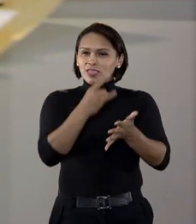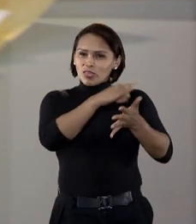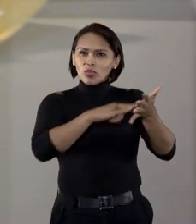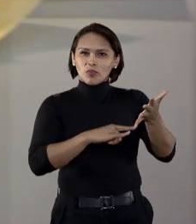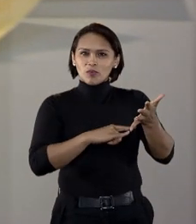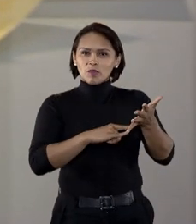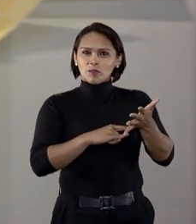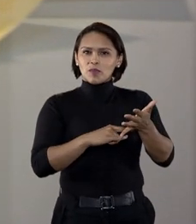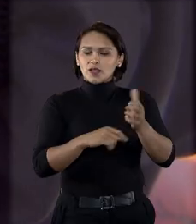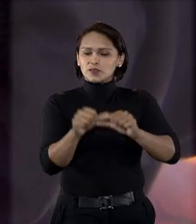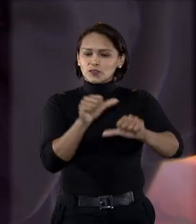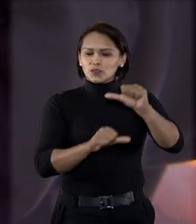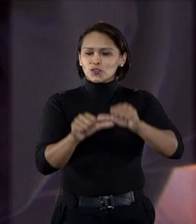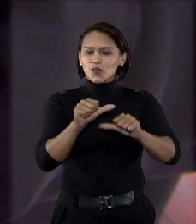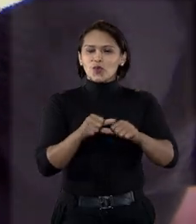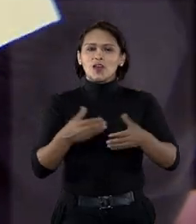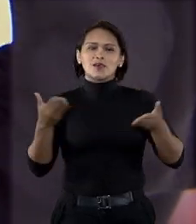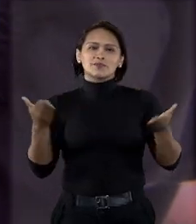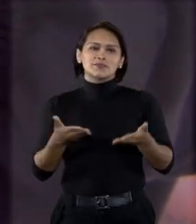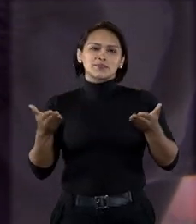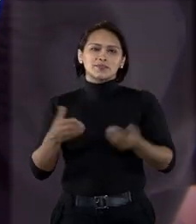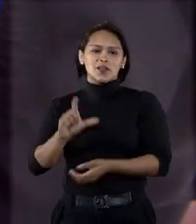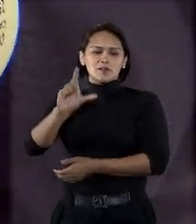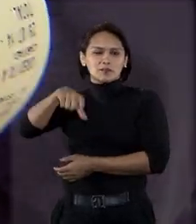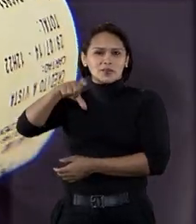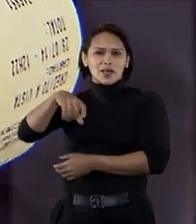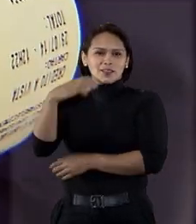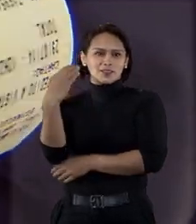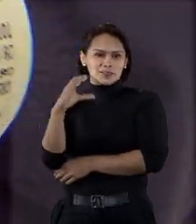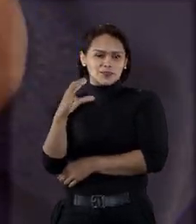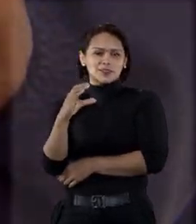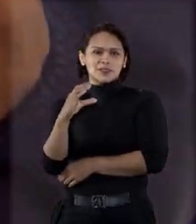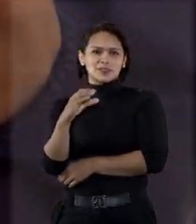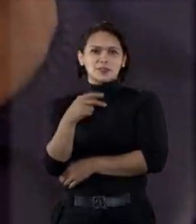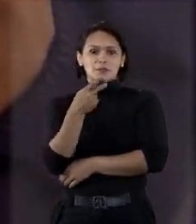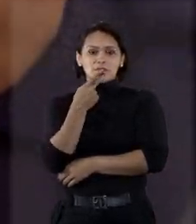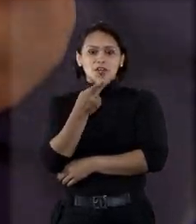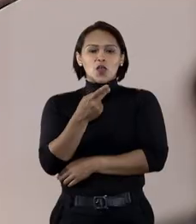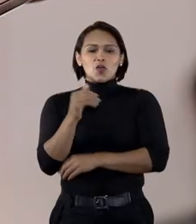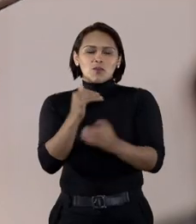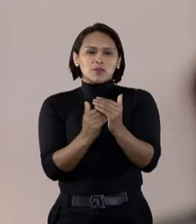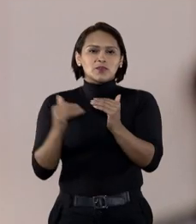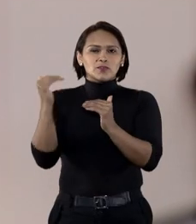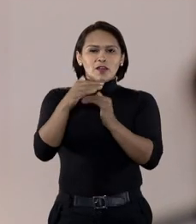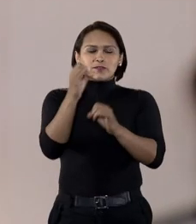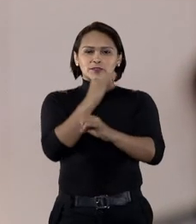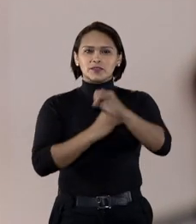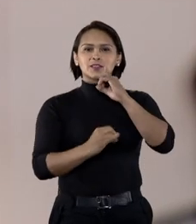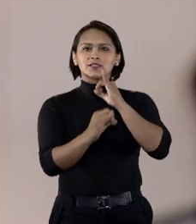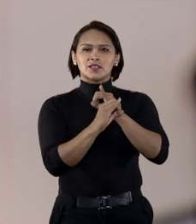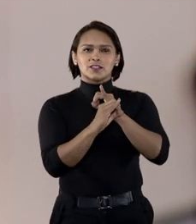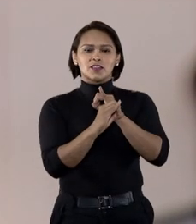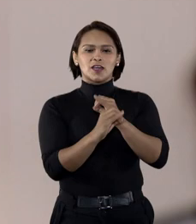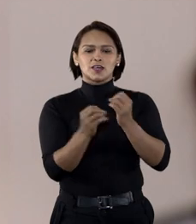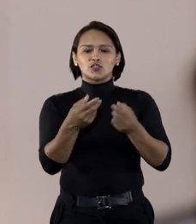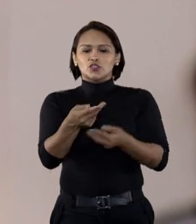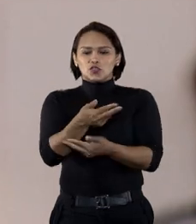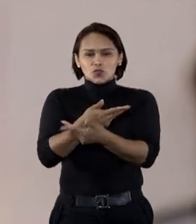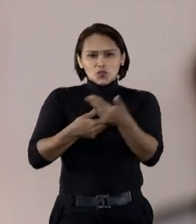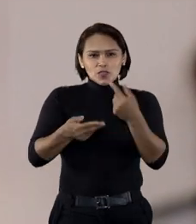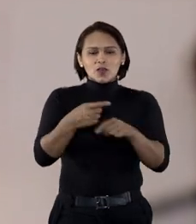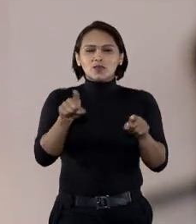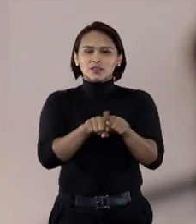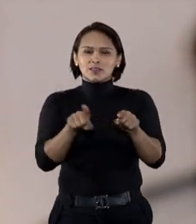notas promissórias passaram a ser feitos prioritariamente por cartões de crédito. Com o avanço da internet, os